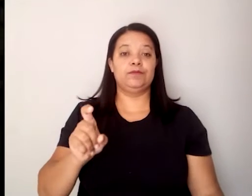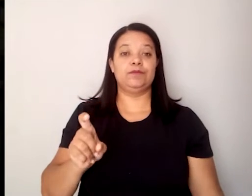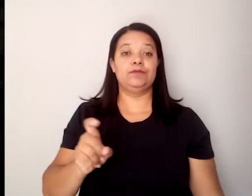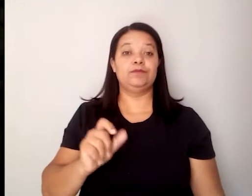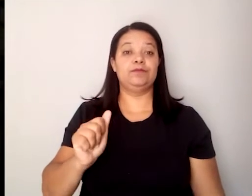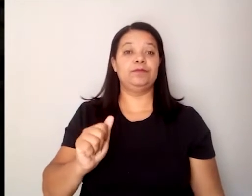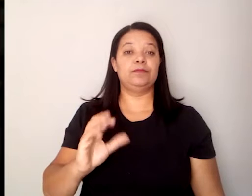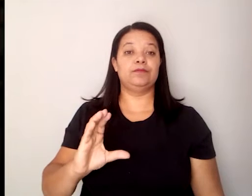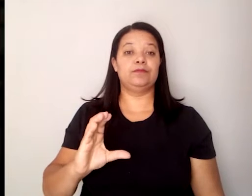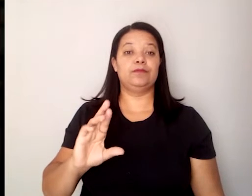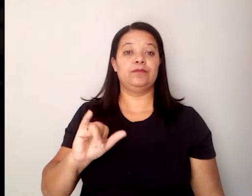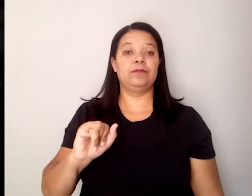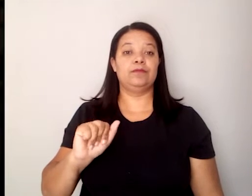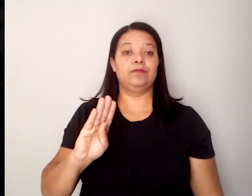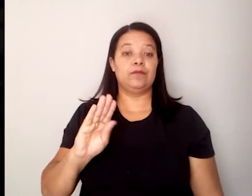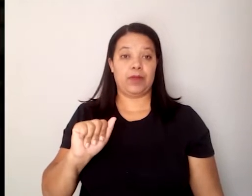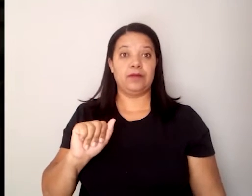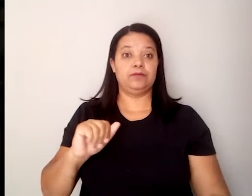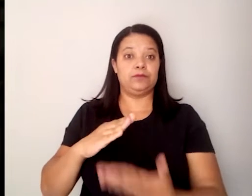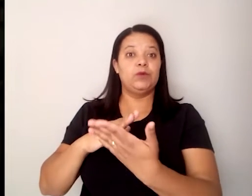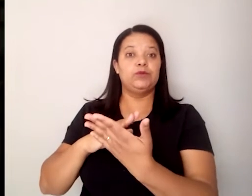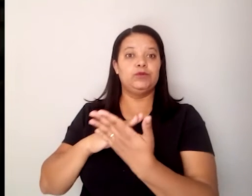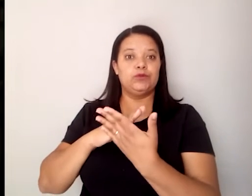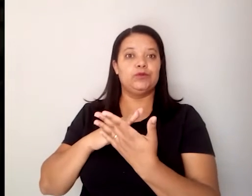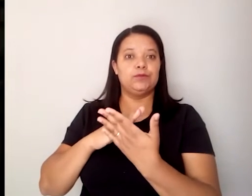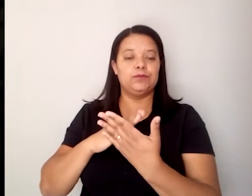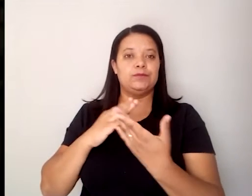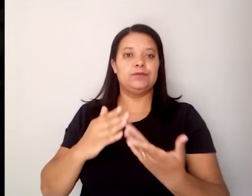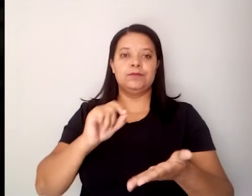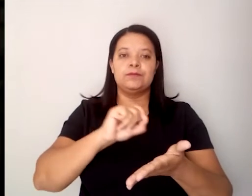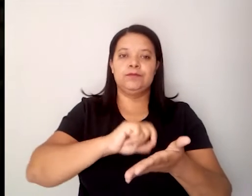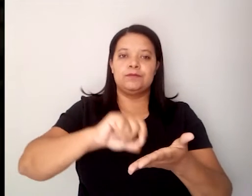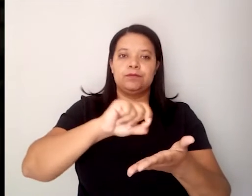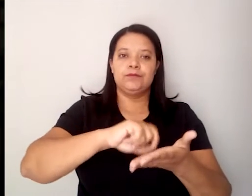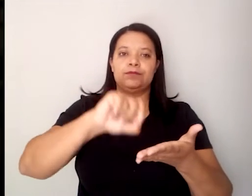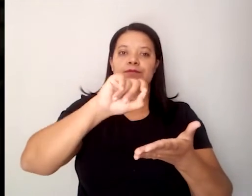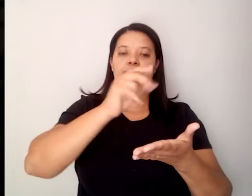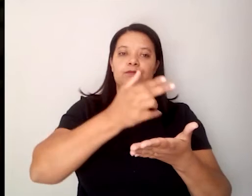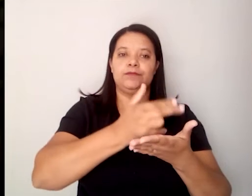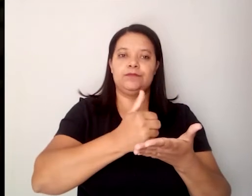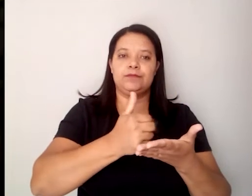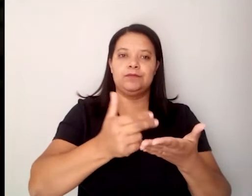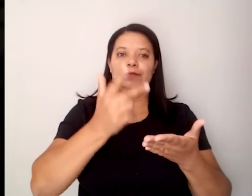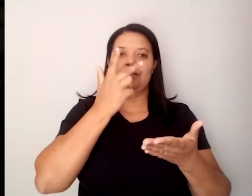conosco, eles foram como que ressuscitando aquela língua